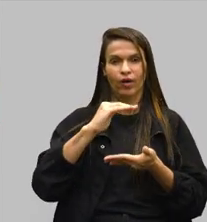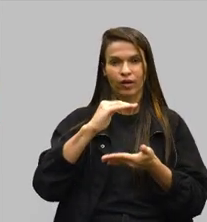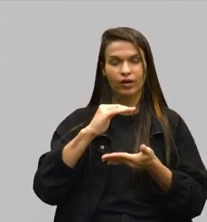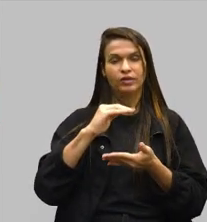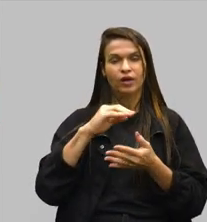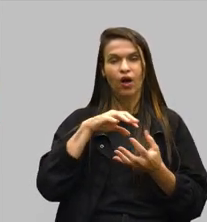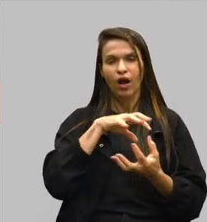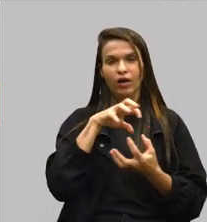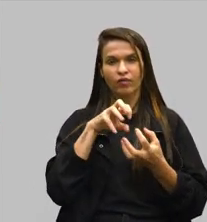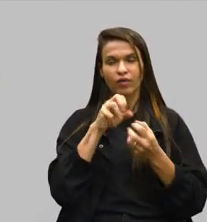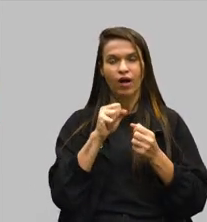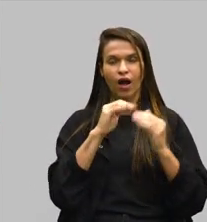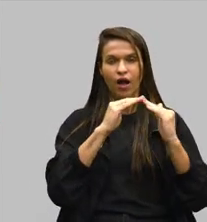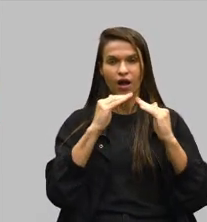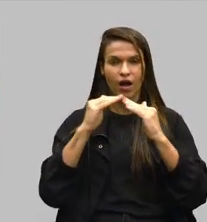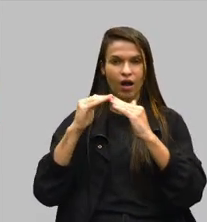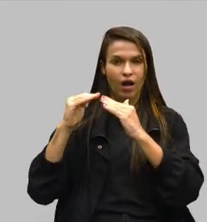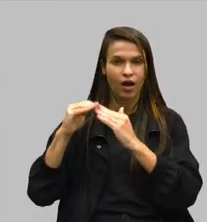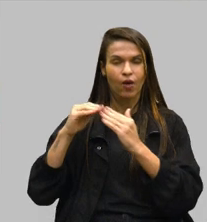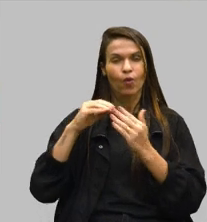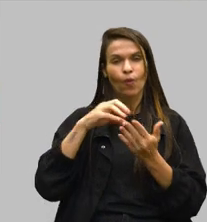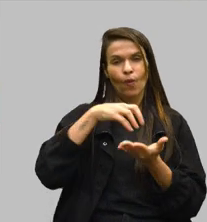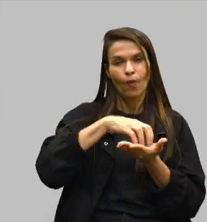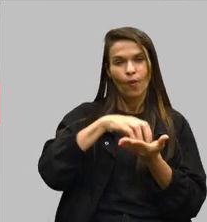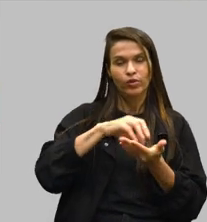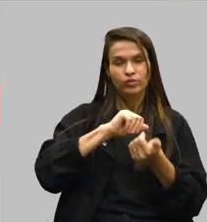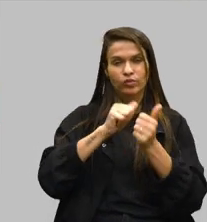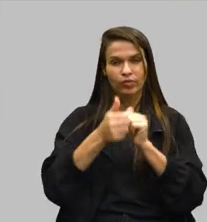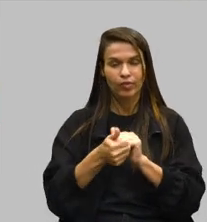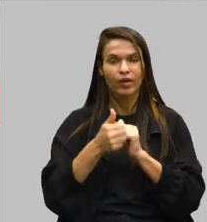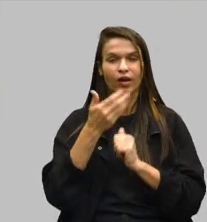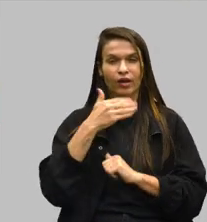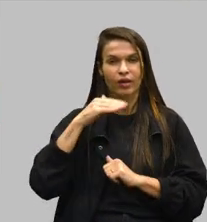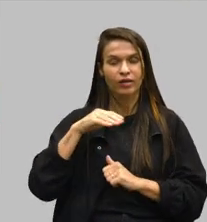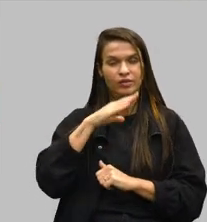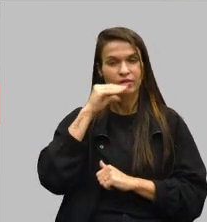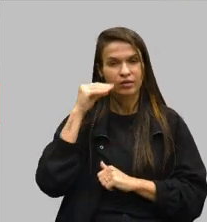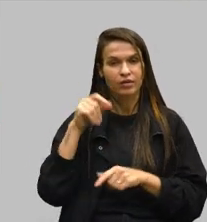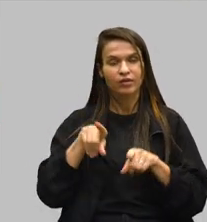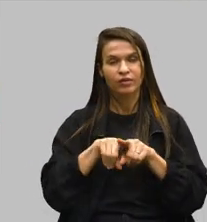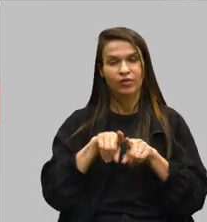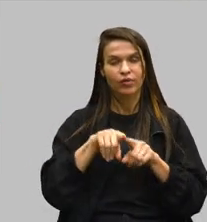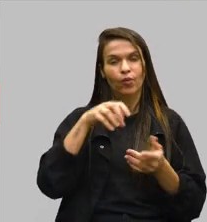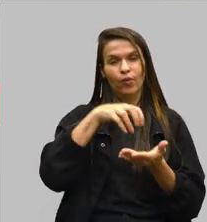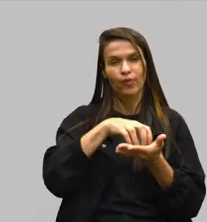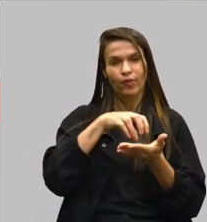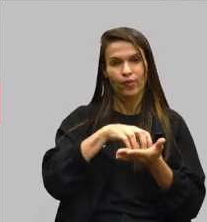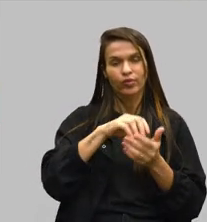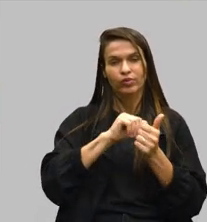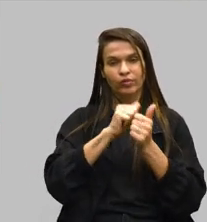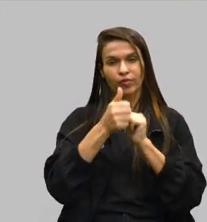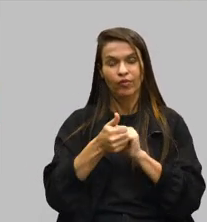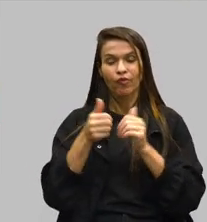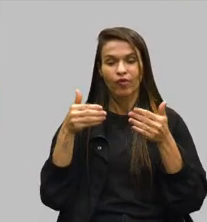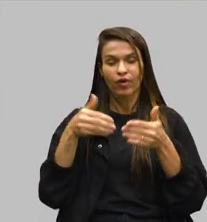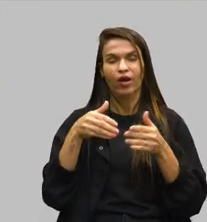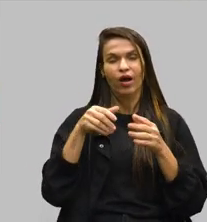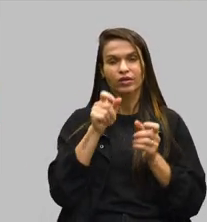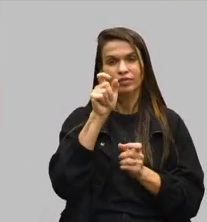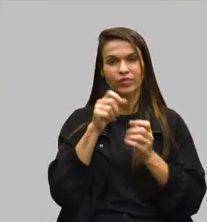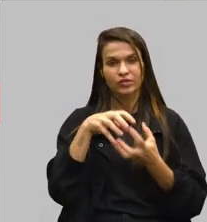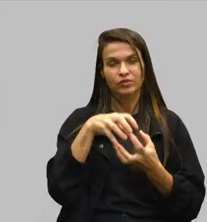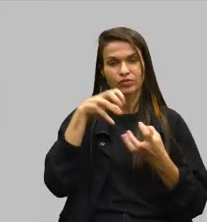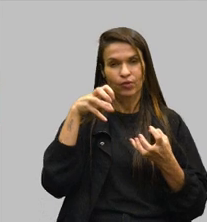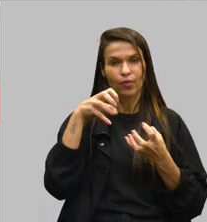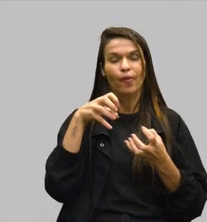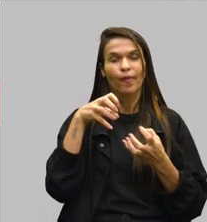reformas habitacionais, núcleo esportivo para crianças e adolescentes e núcleo esportivo para pessoas idosas. O primeiro ciclo do